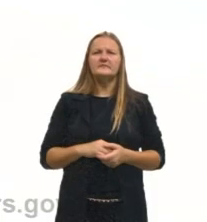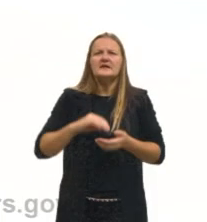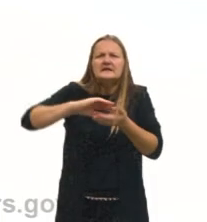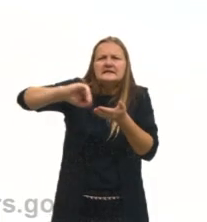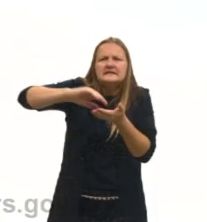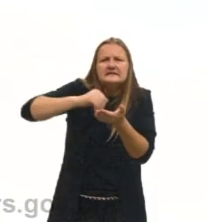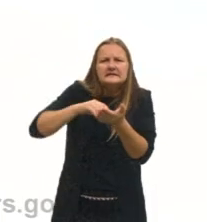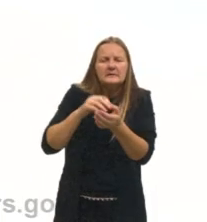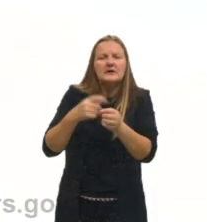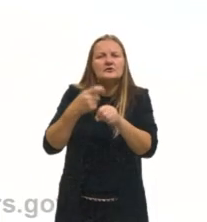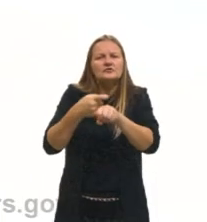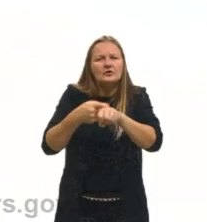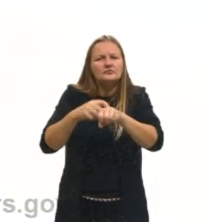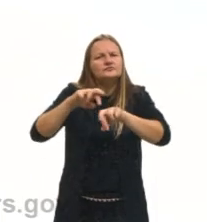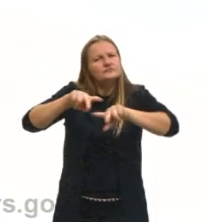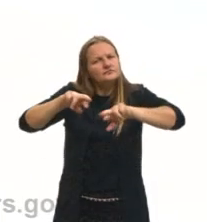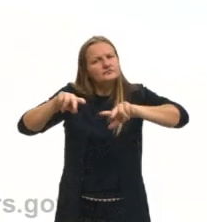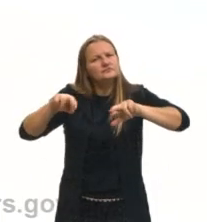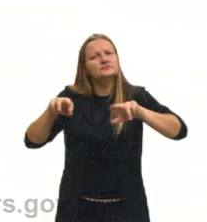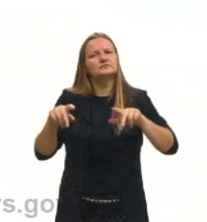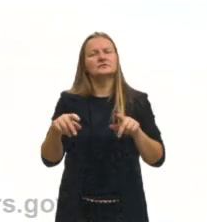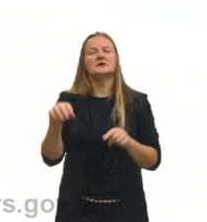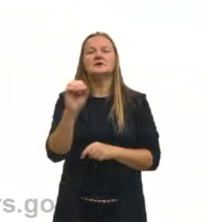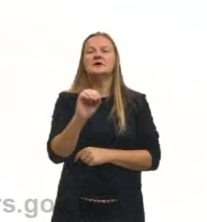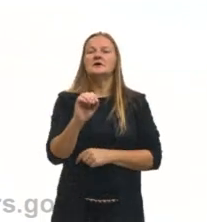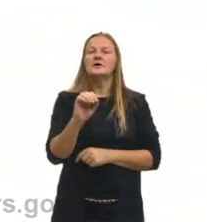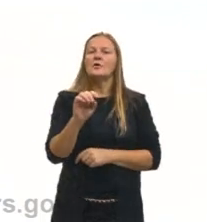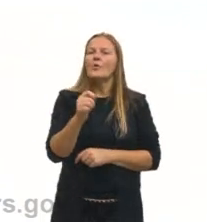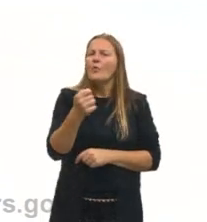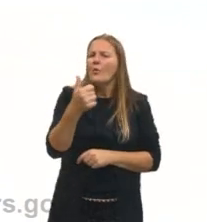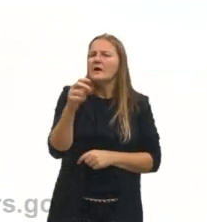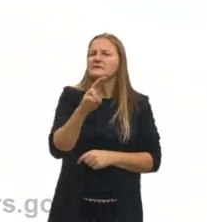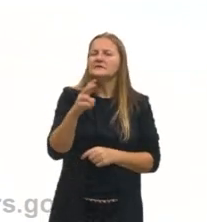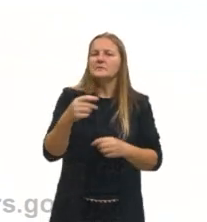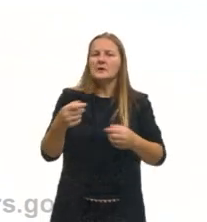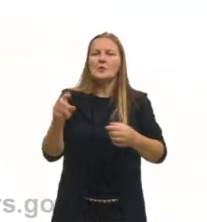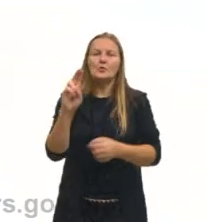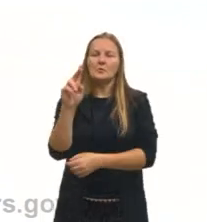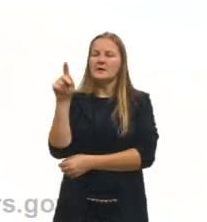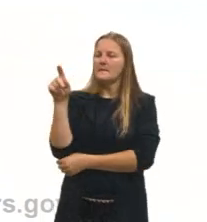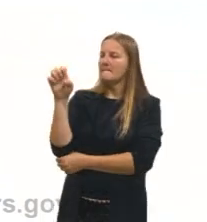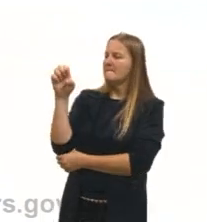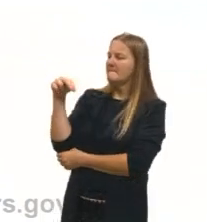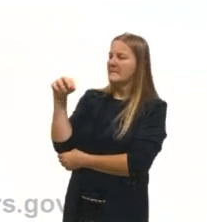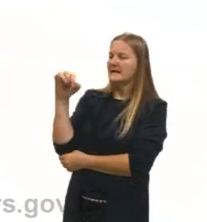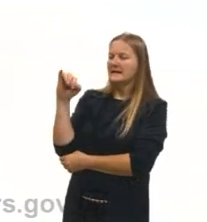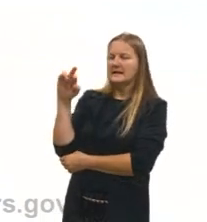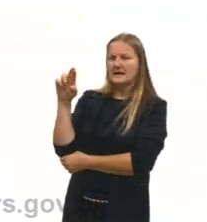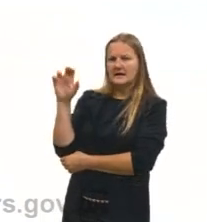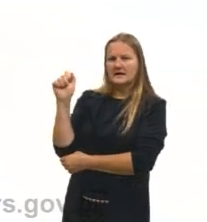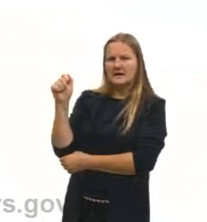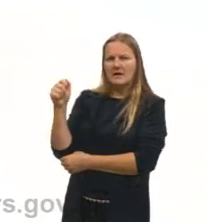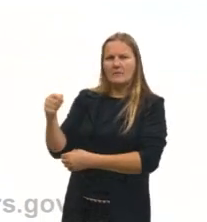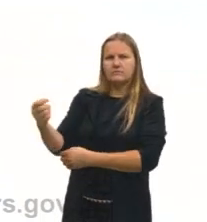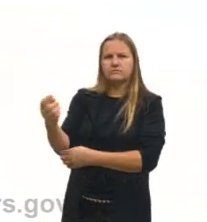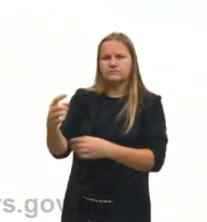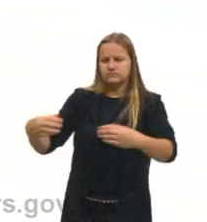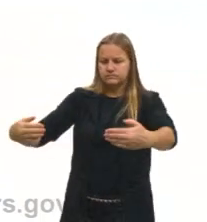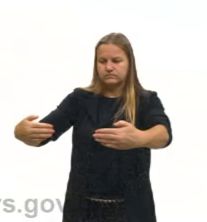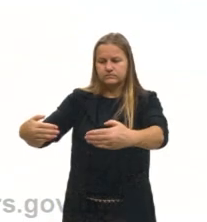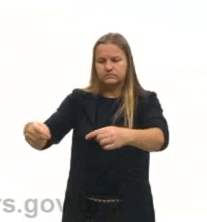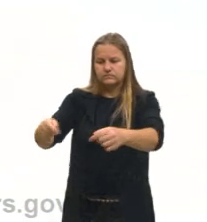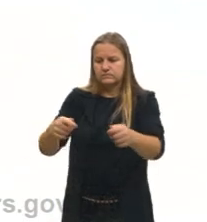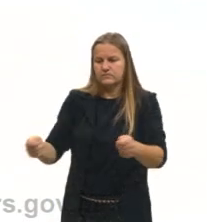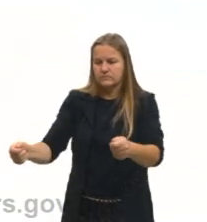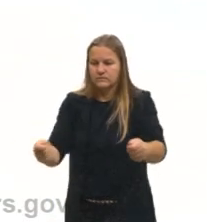sólidos de diferentes tamanhos, geralmente passando por uma peneira, sendo que os sólidos menores vão passar por essa malha, nessa